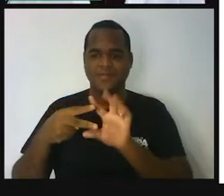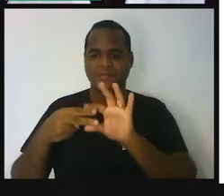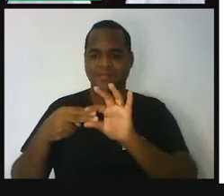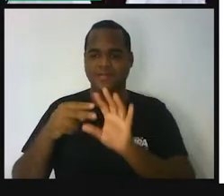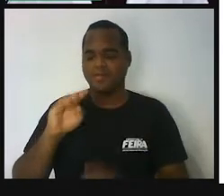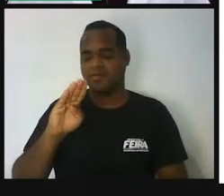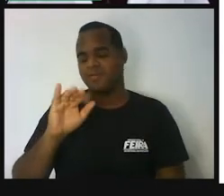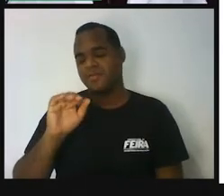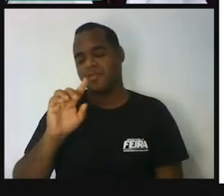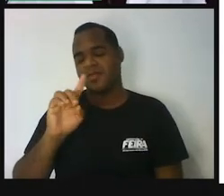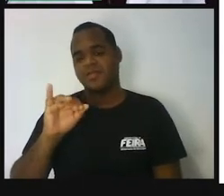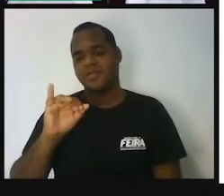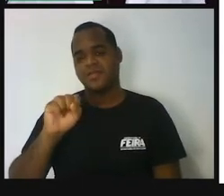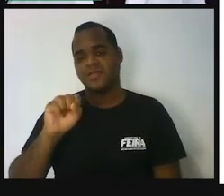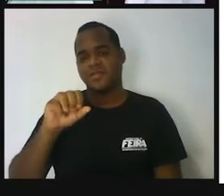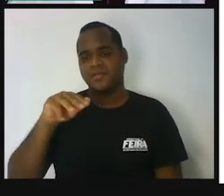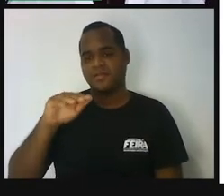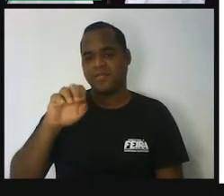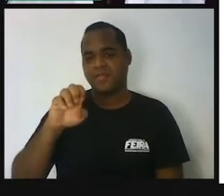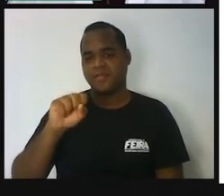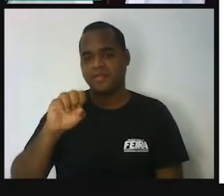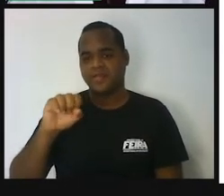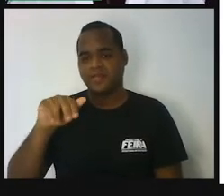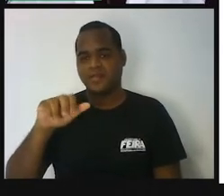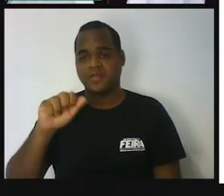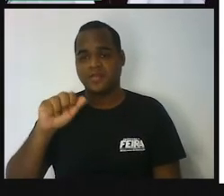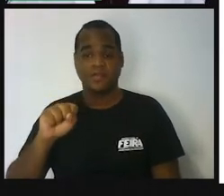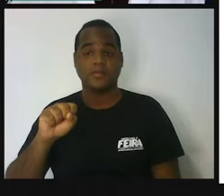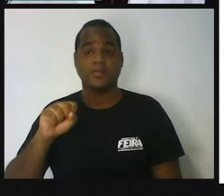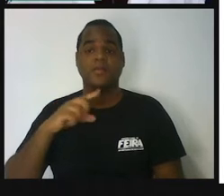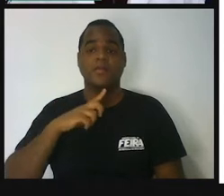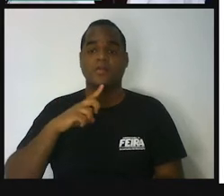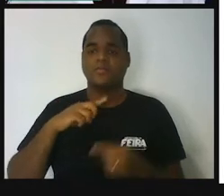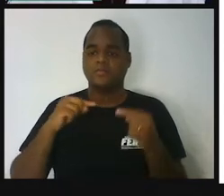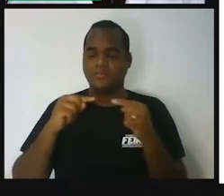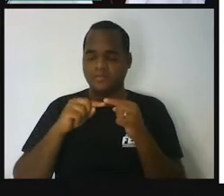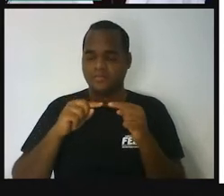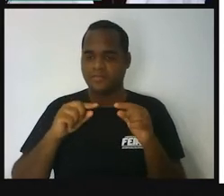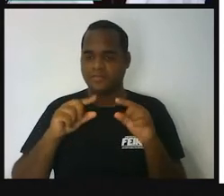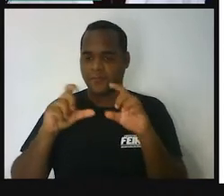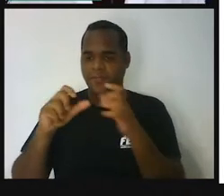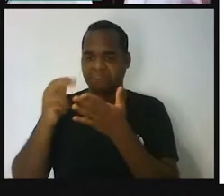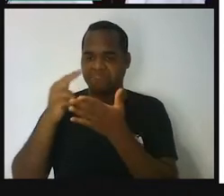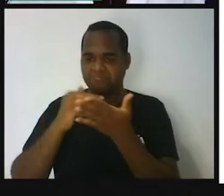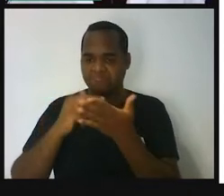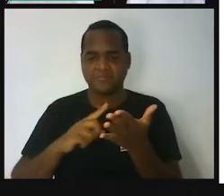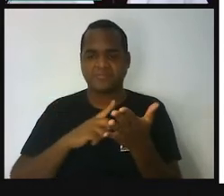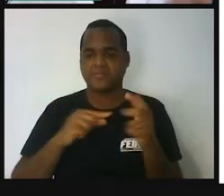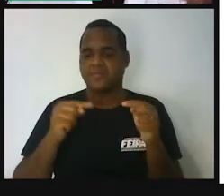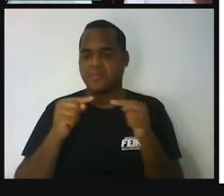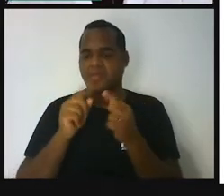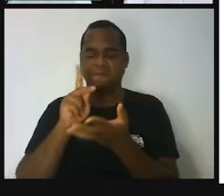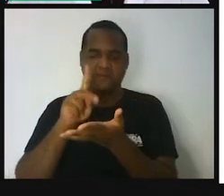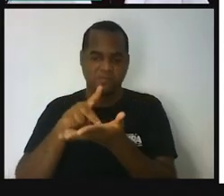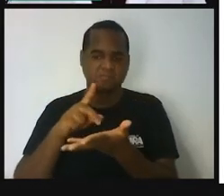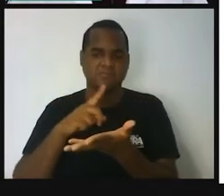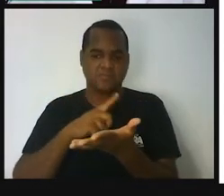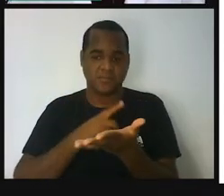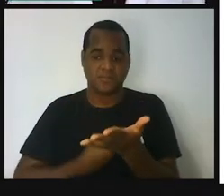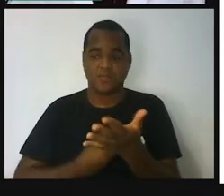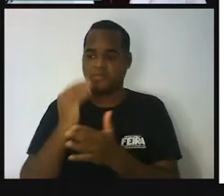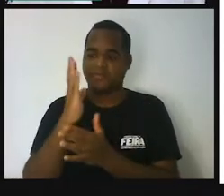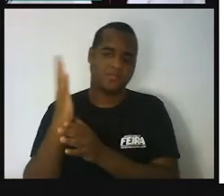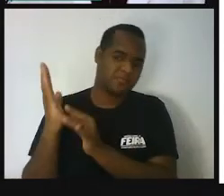bidimensionais e essas figuras que estão presentes em elementos naturais, em elementos da